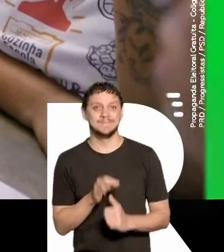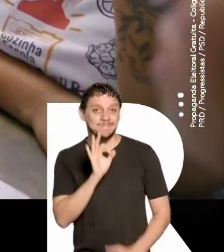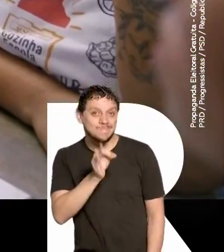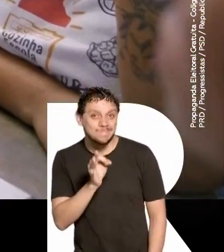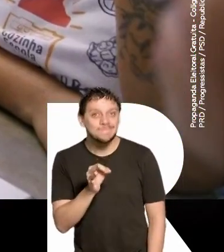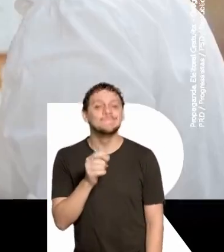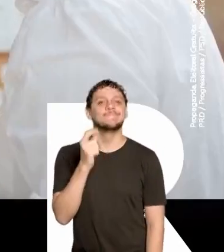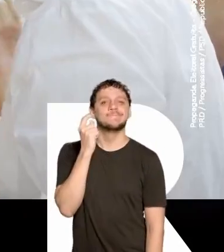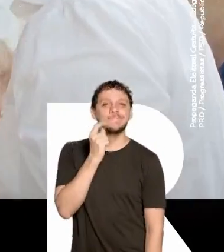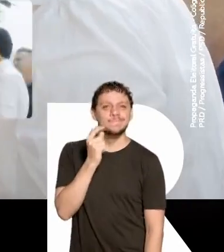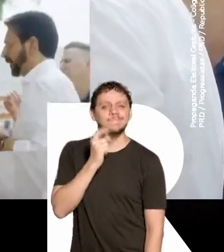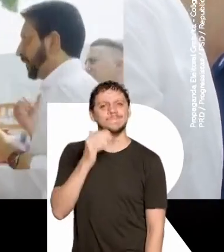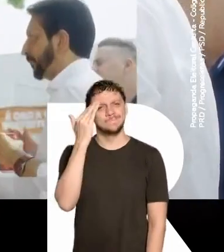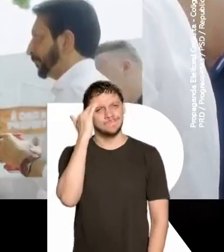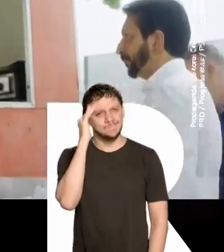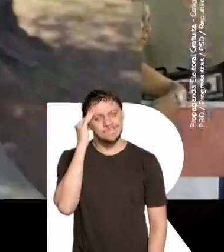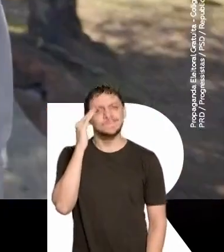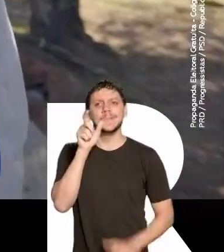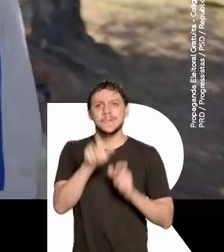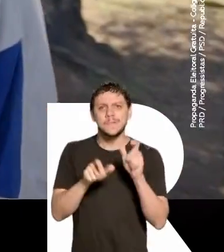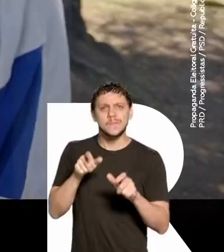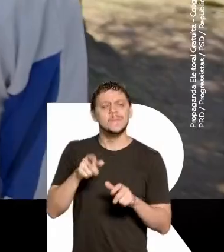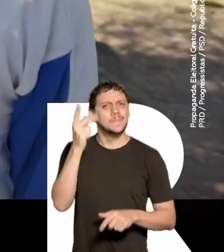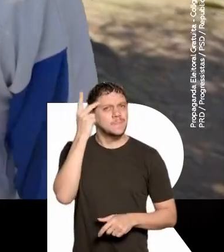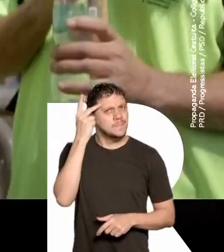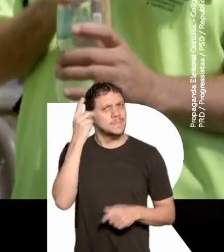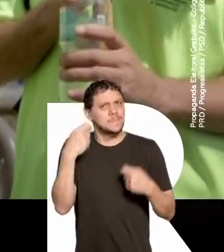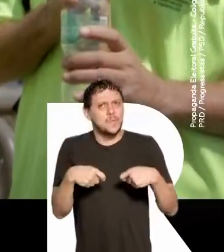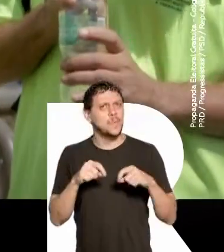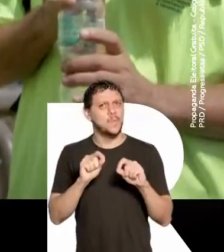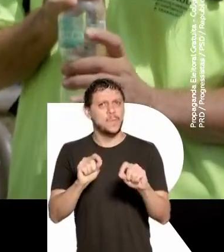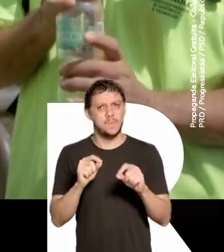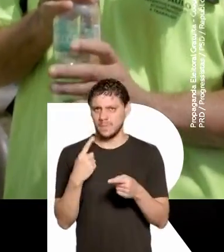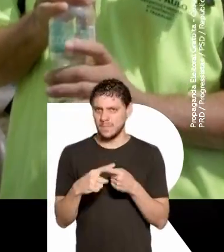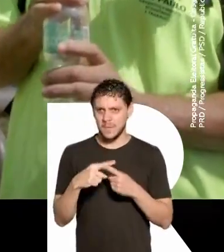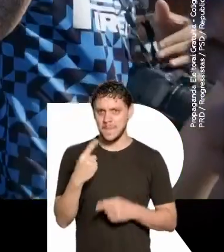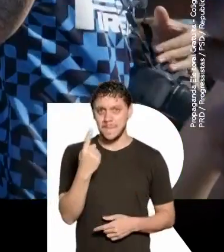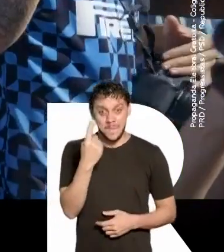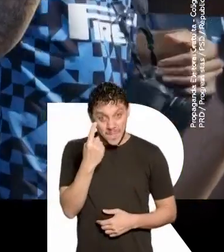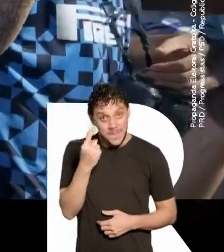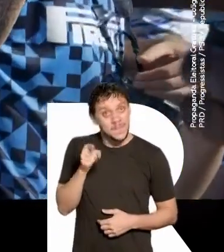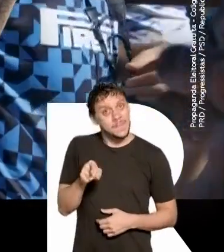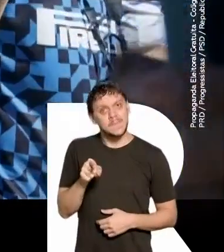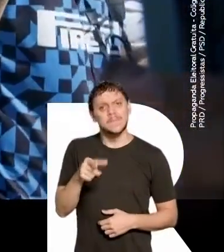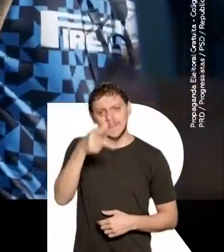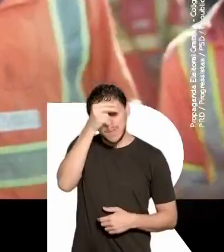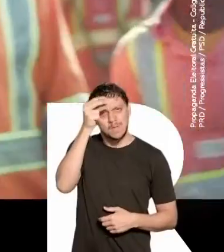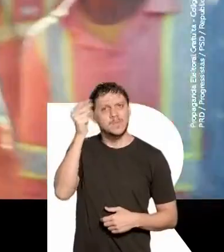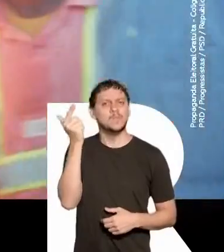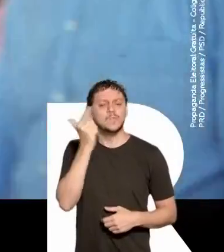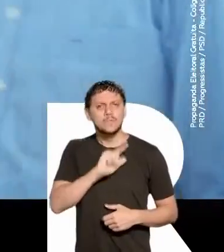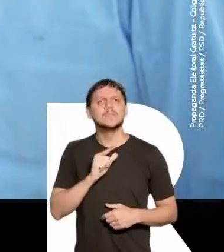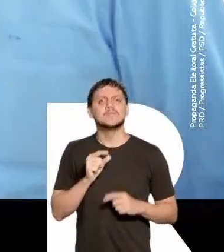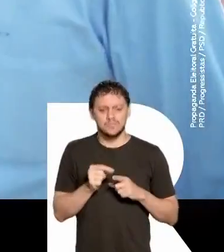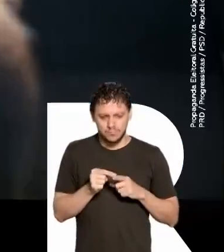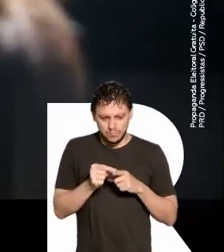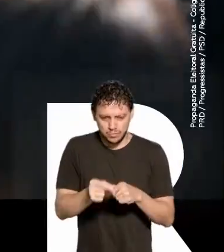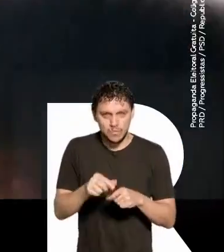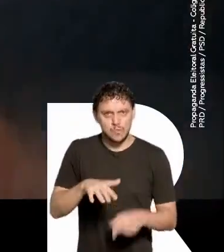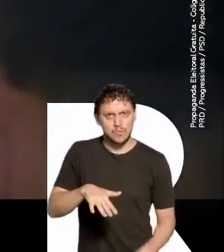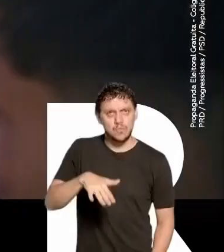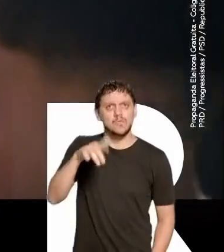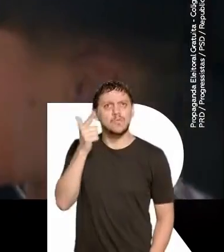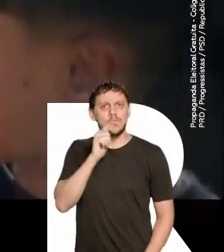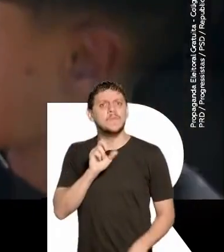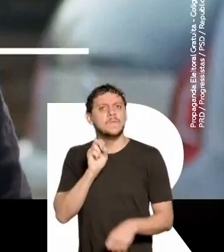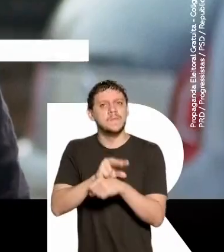É isso aí. O Ricardo entende o que o povo paulistano precisa, porque ele é o primeiro prefeito de São Paulo que é